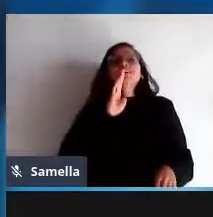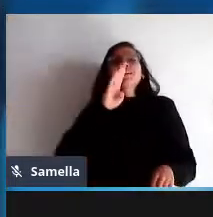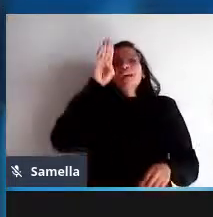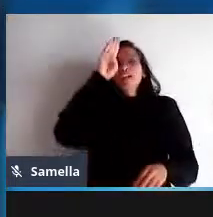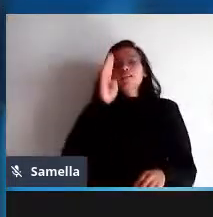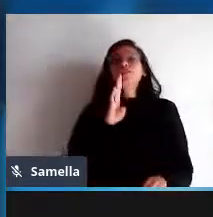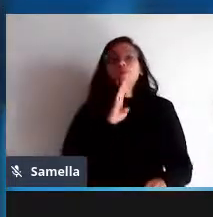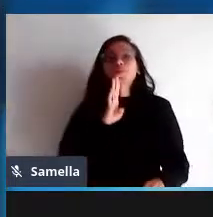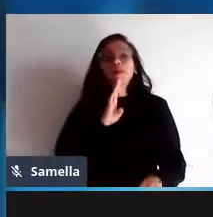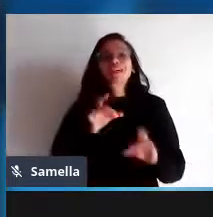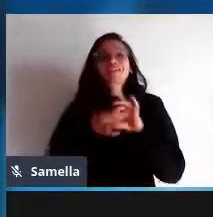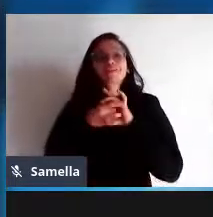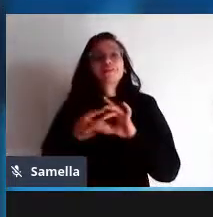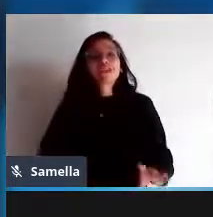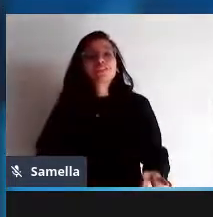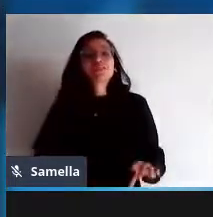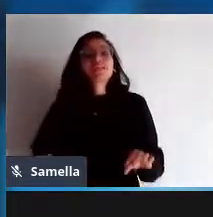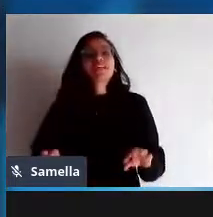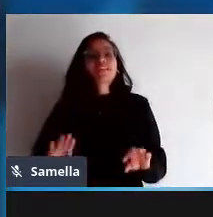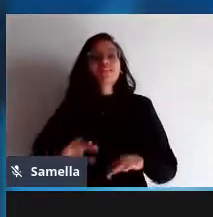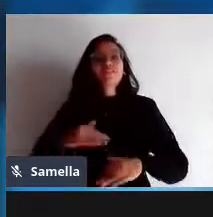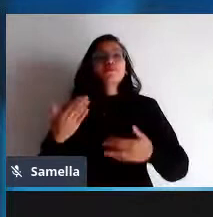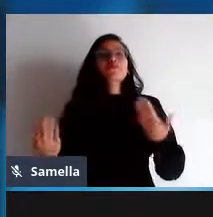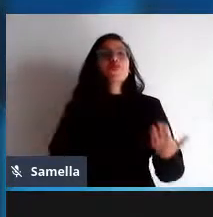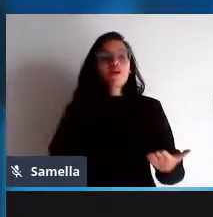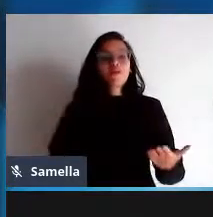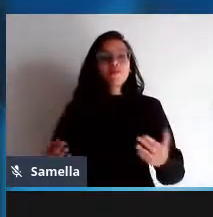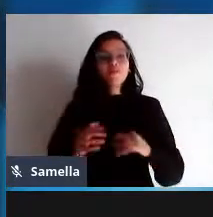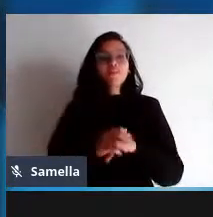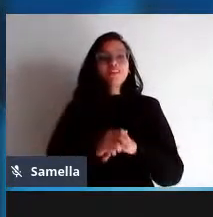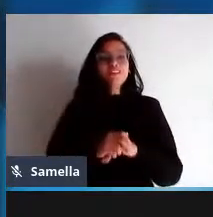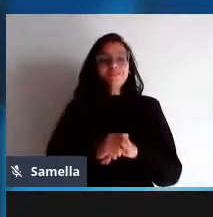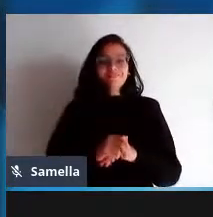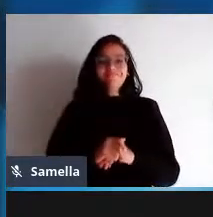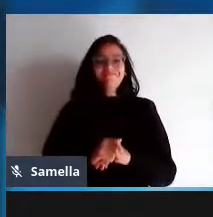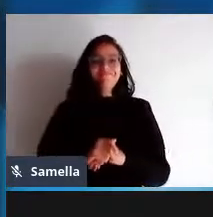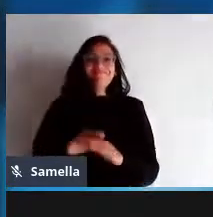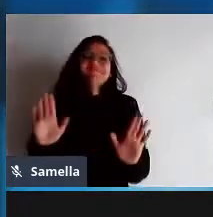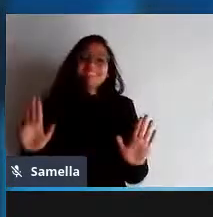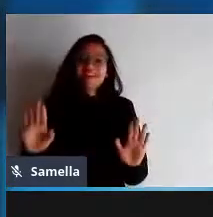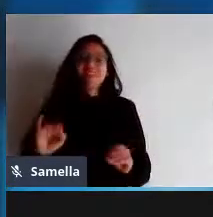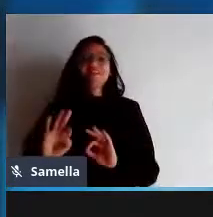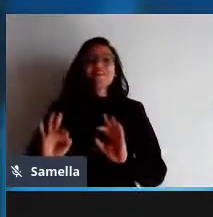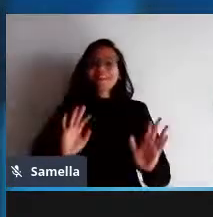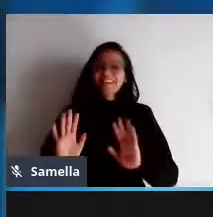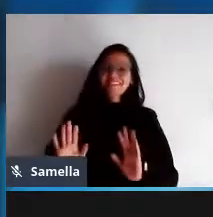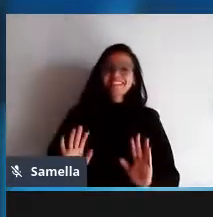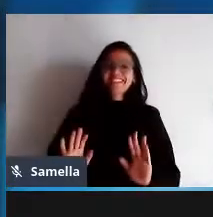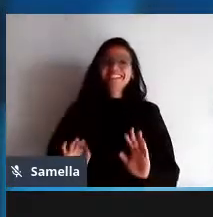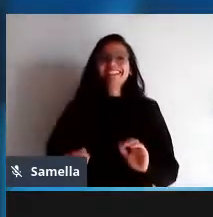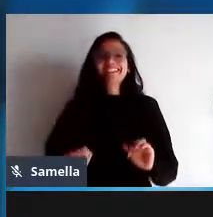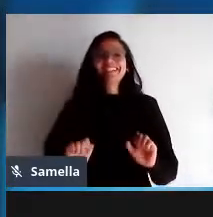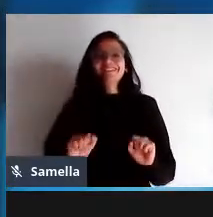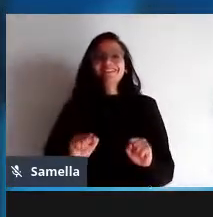livres e para libertar mesmo aí vem até uma redundância para libertar